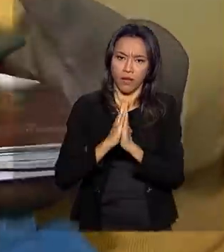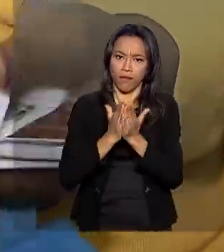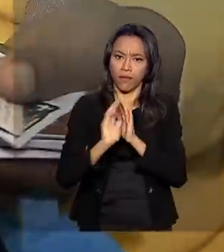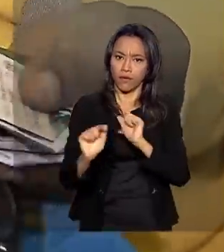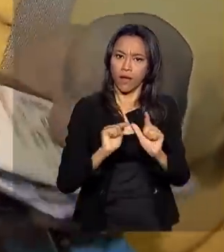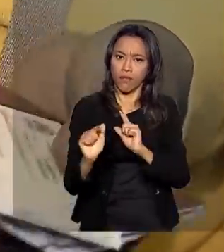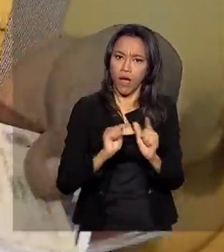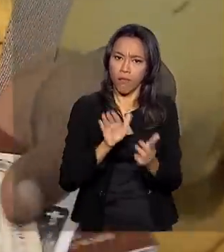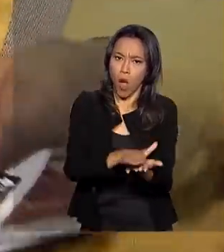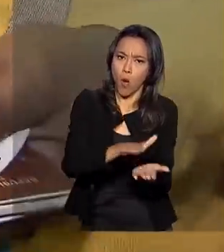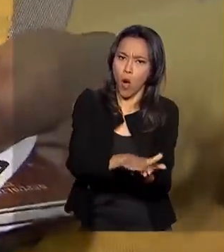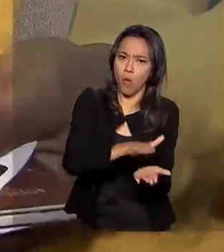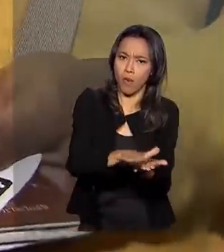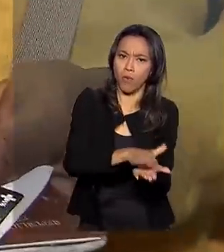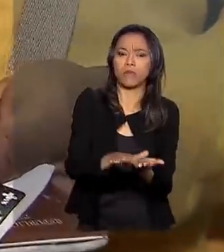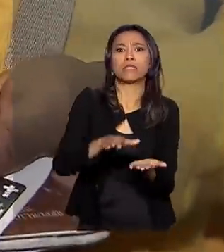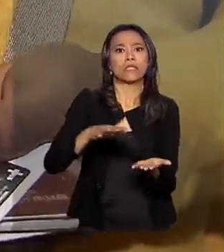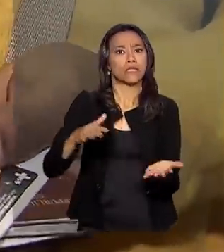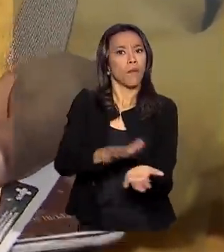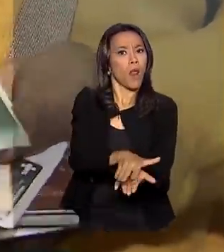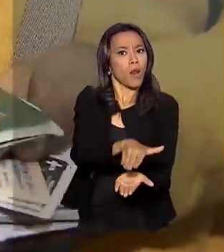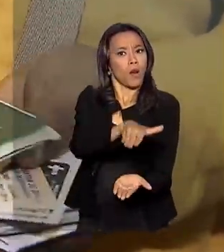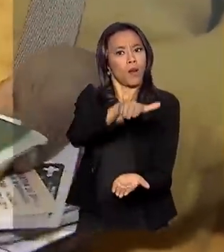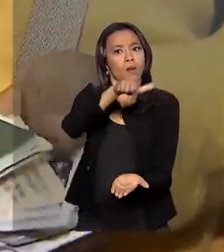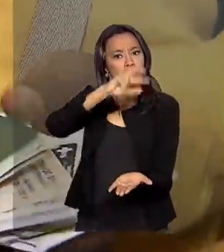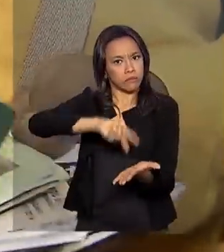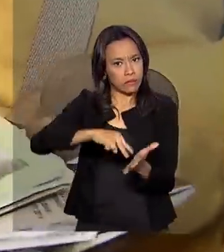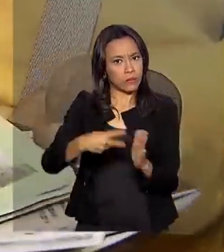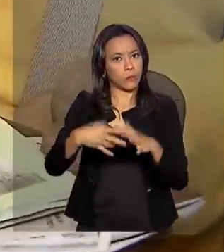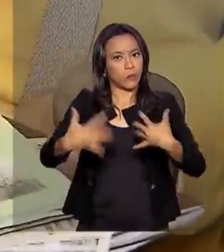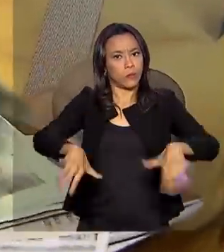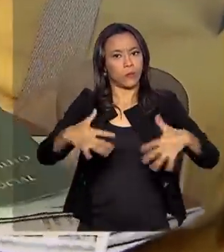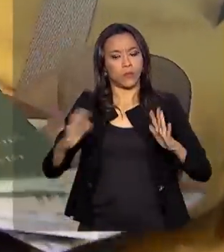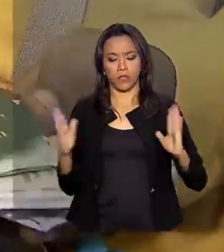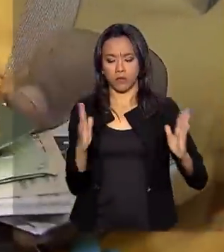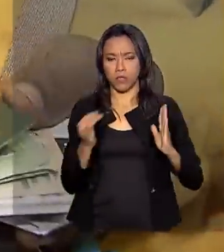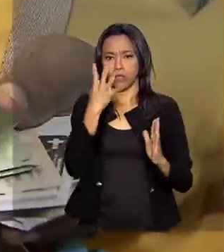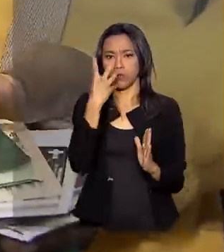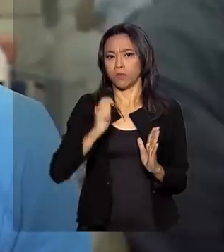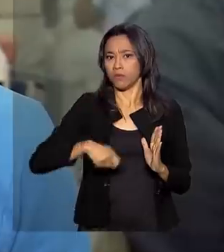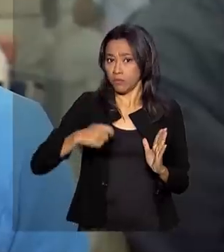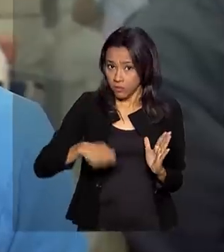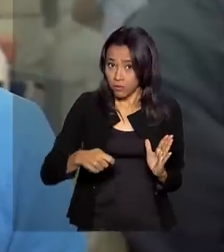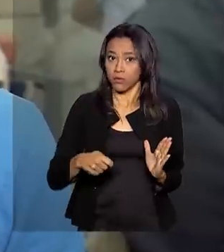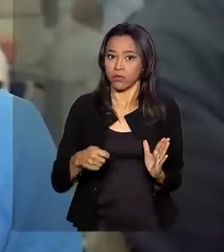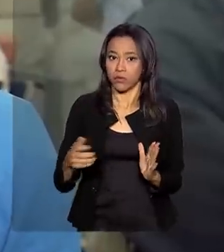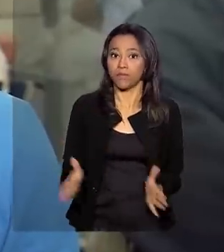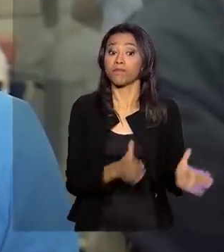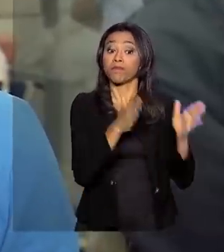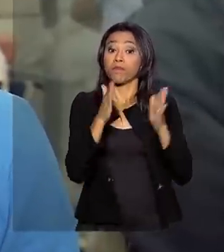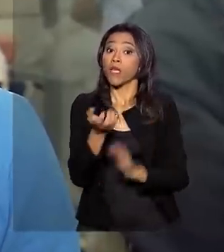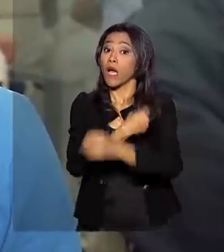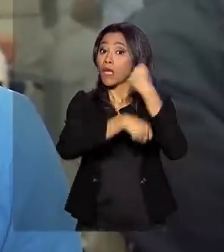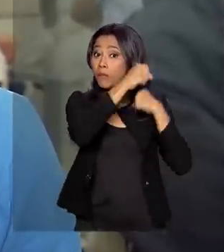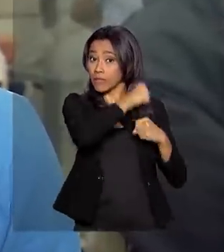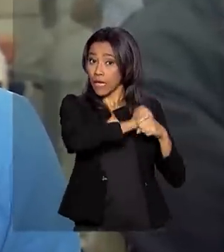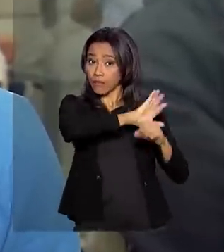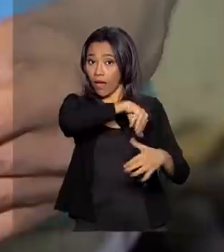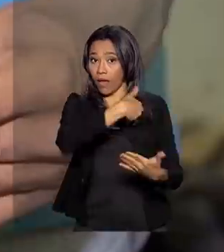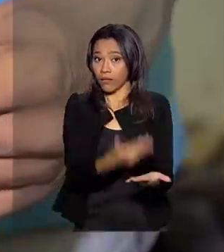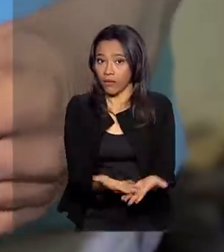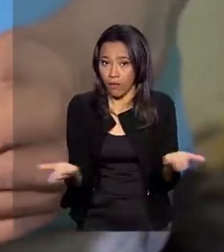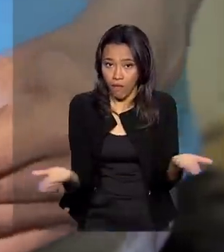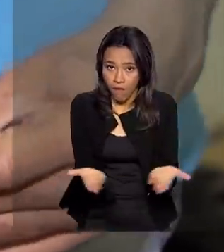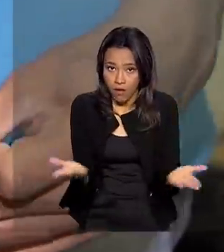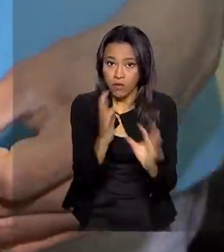emitidas aumentou significativamente nesses últimos quatro meses do ano. E do ano passado até agora,